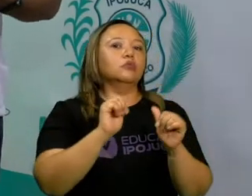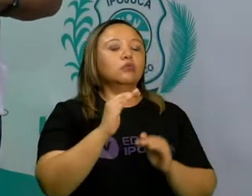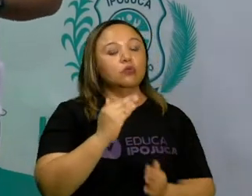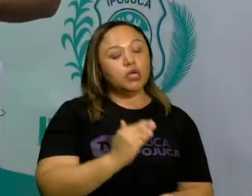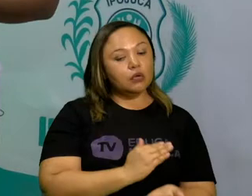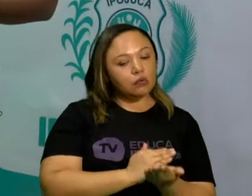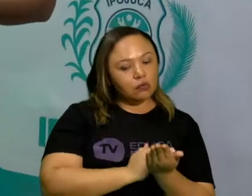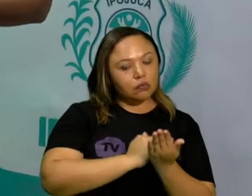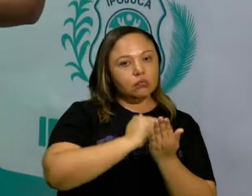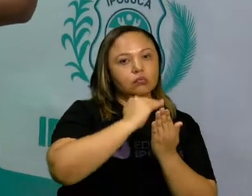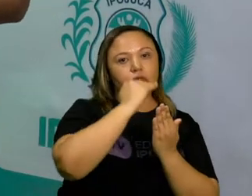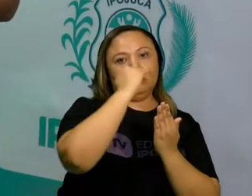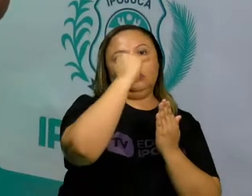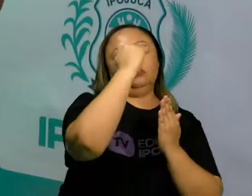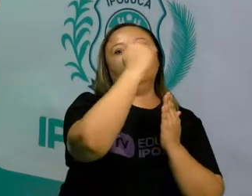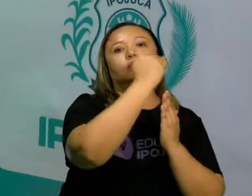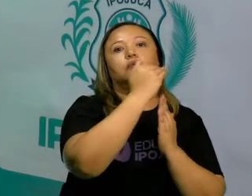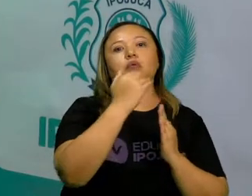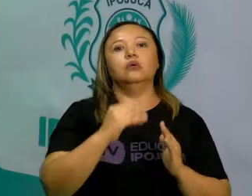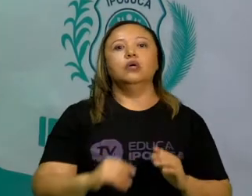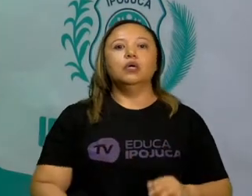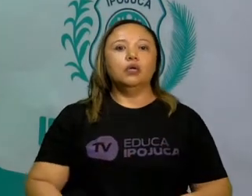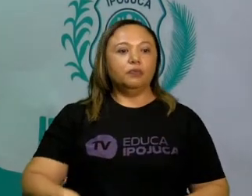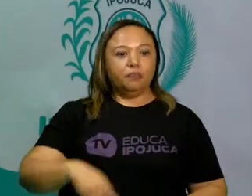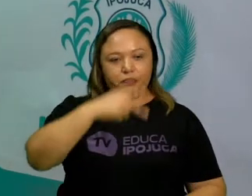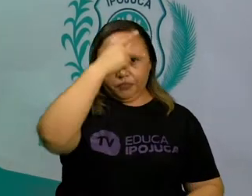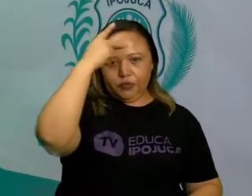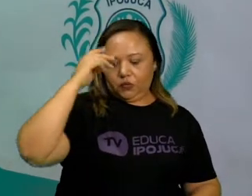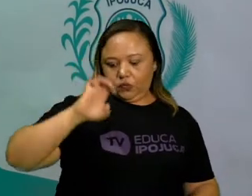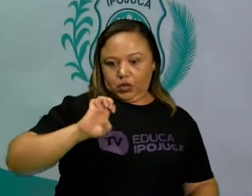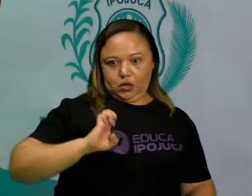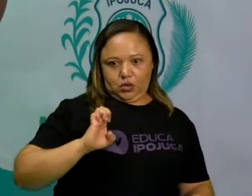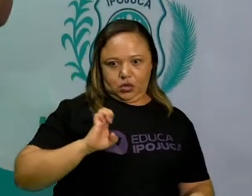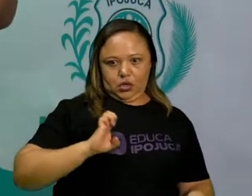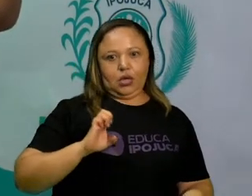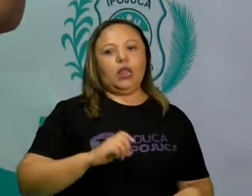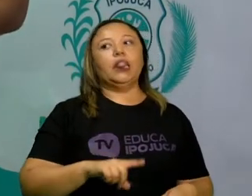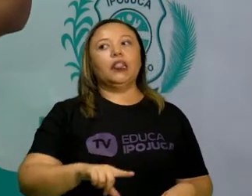médica, que tinha mais tempo para o lazer, especificamente.